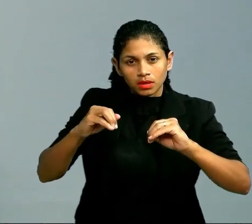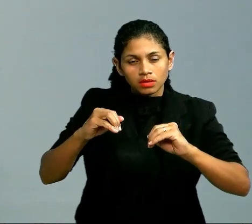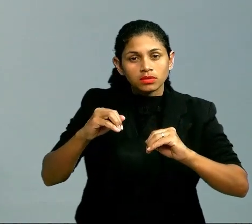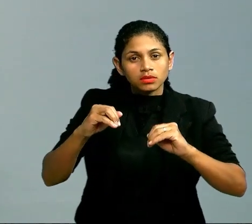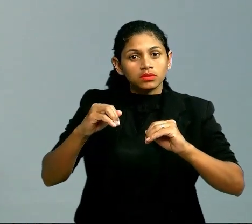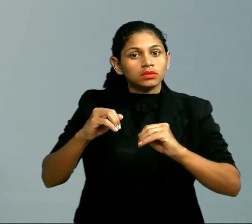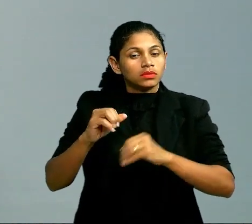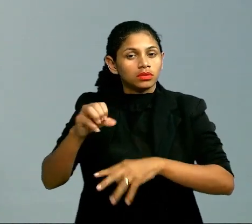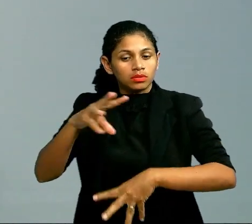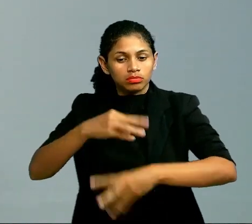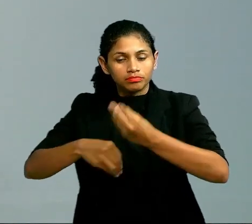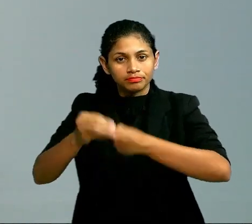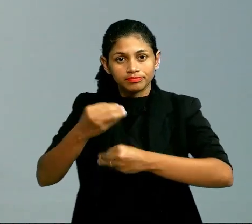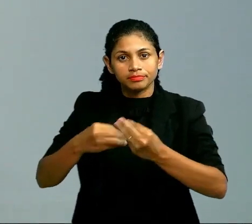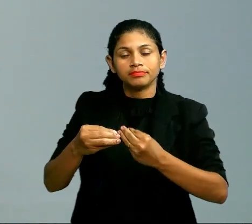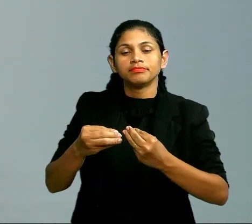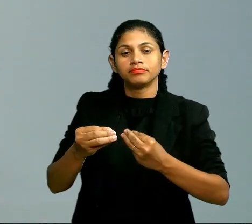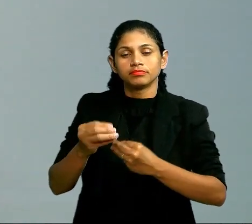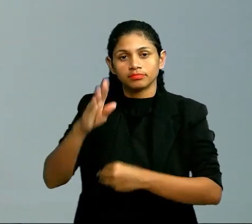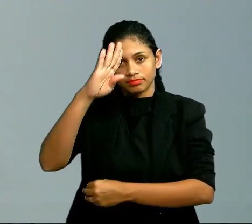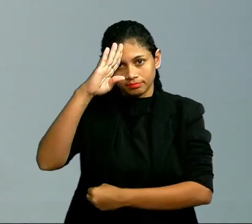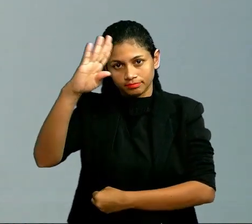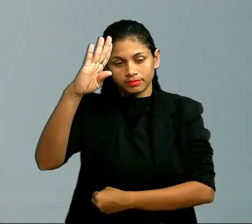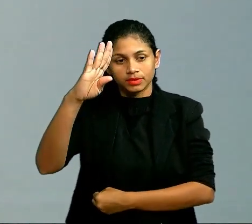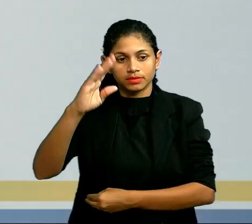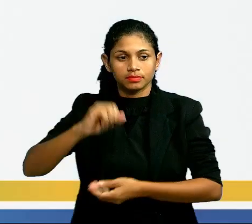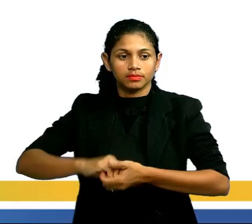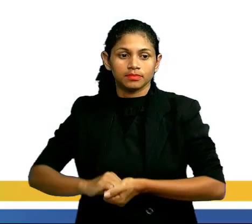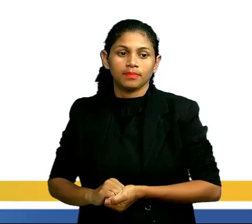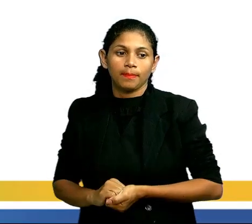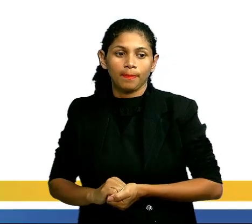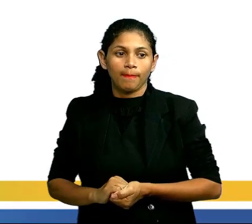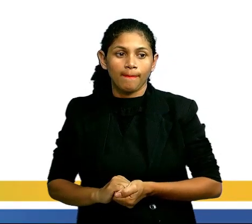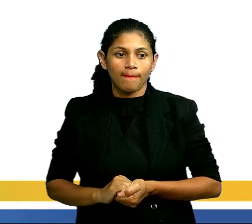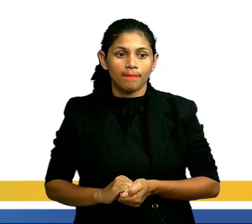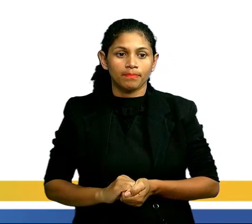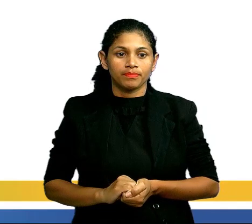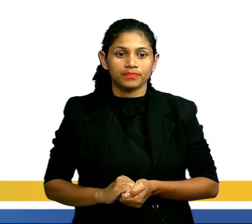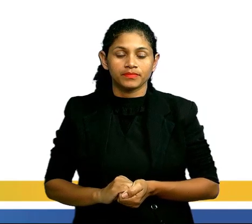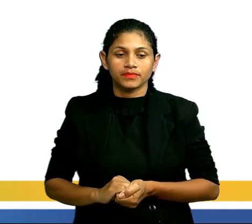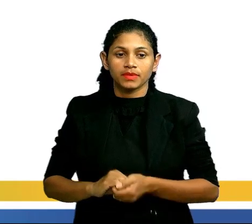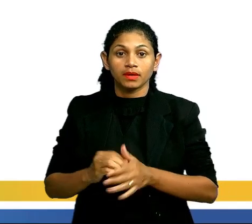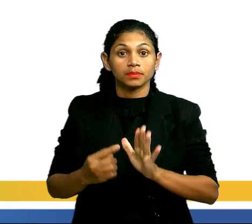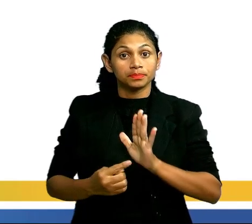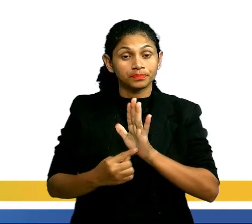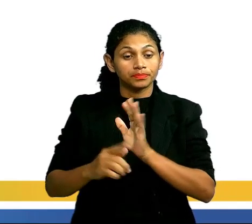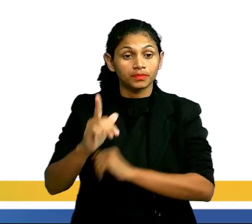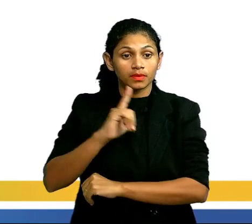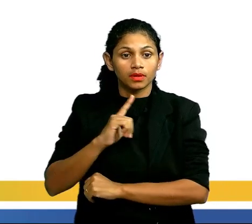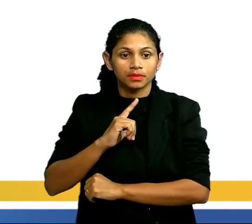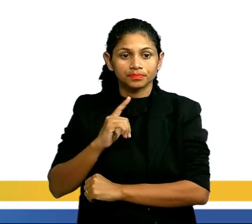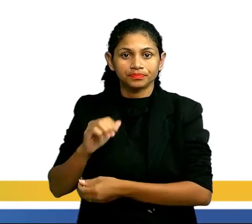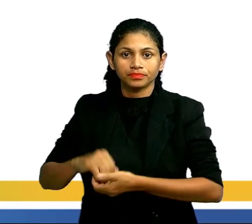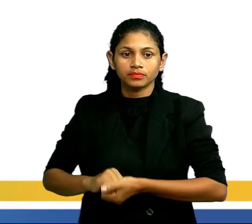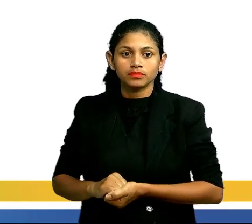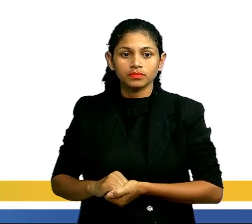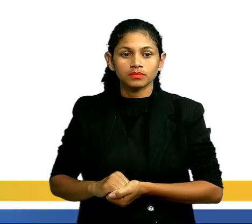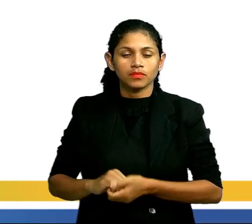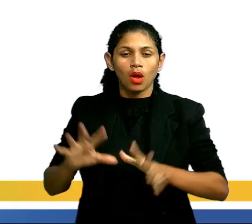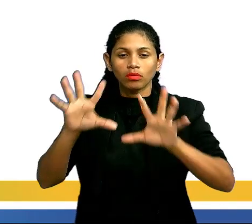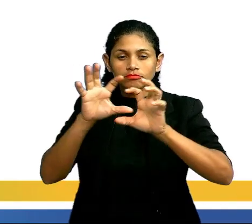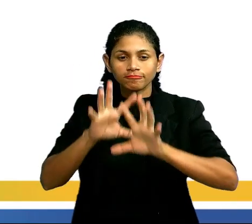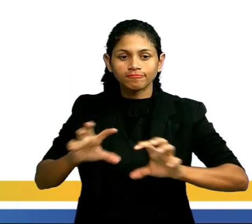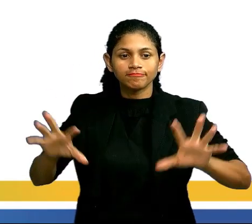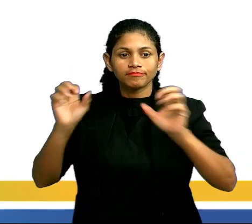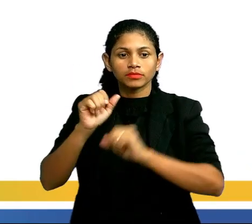vão trazer para a gente os principais hidrocarbonetos. Então, olha só. No petróleo, nós vamos ter os gases,